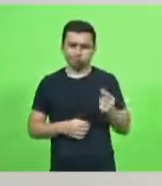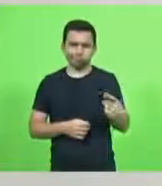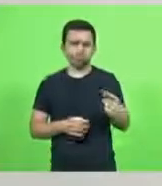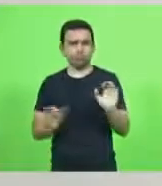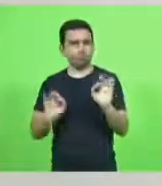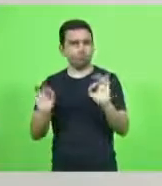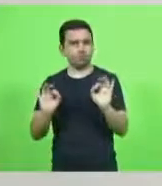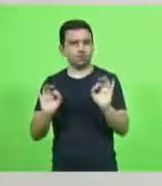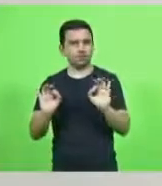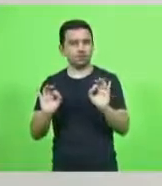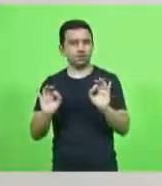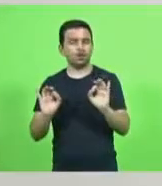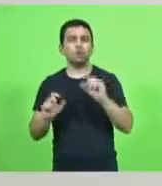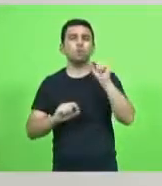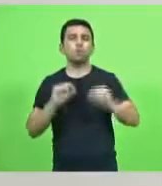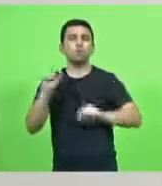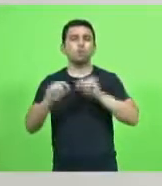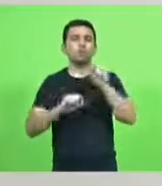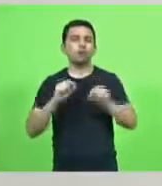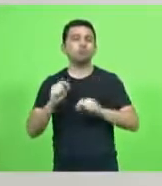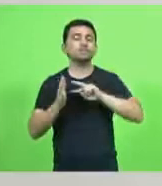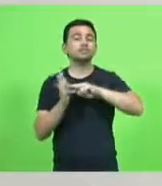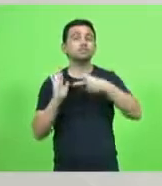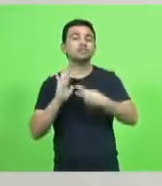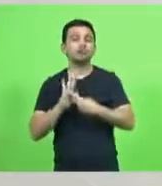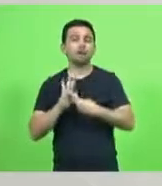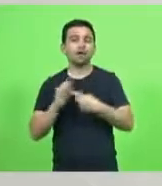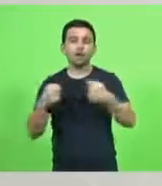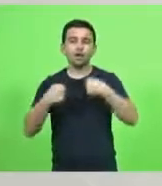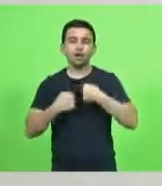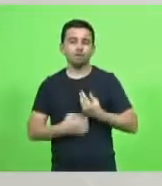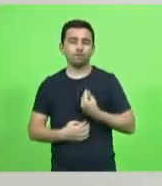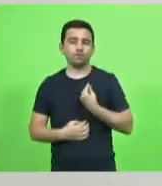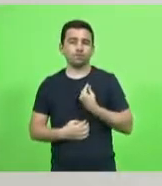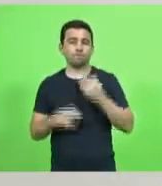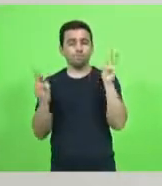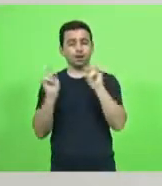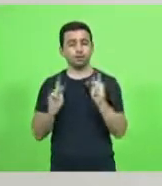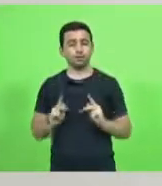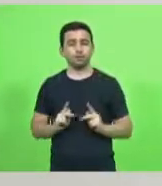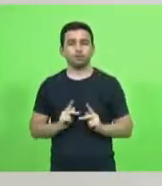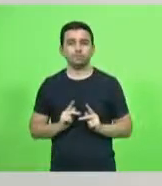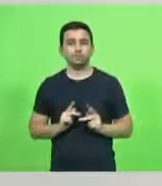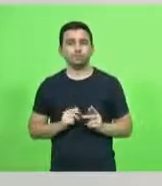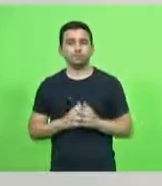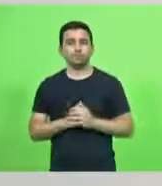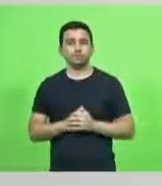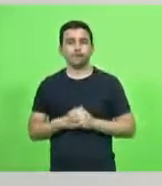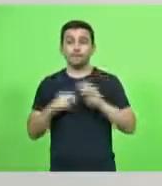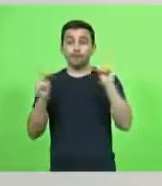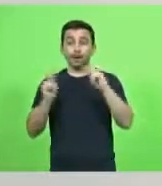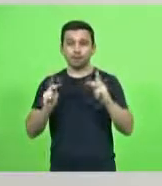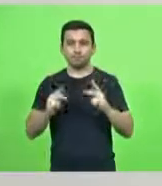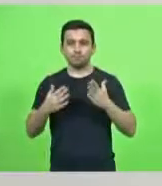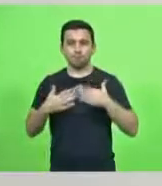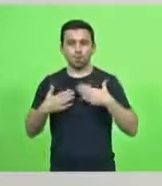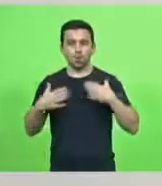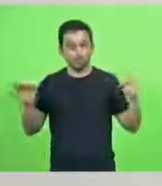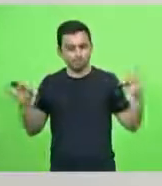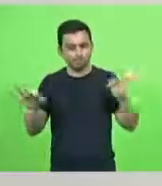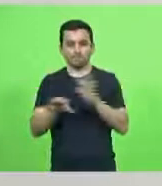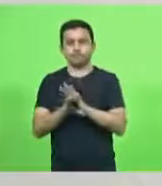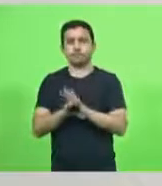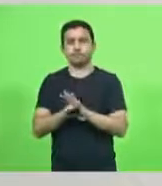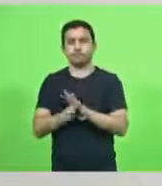mas dias prolongados na terra deputado Marcos é o que eu estou vivendo em paz em paz completa por